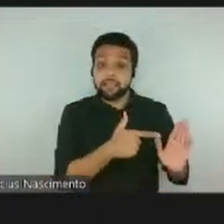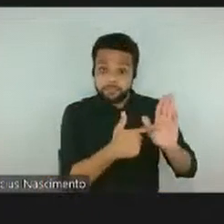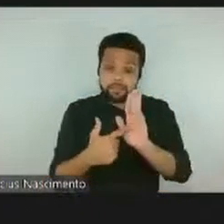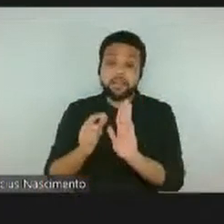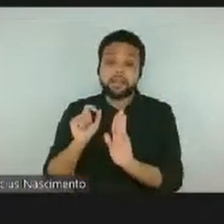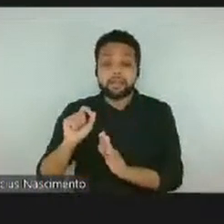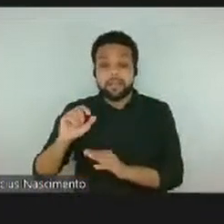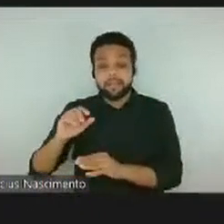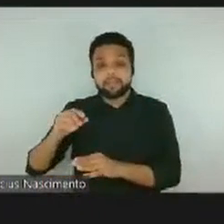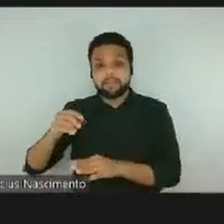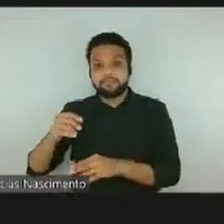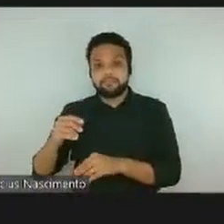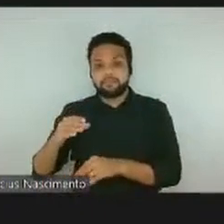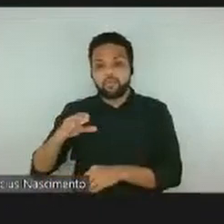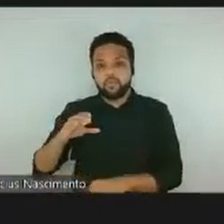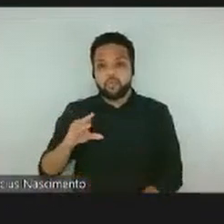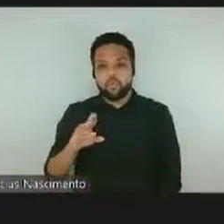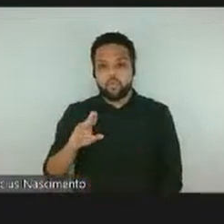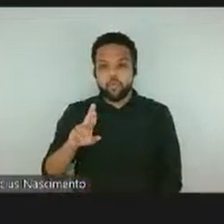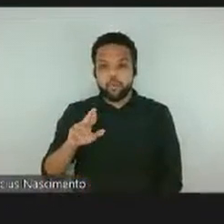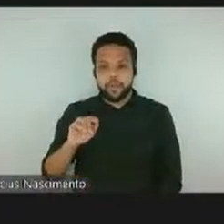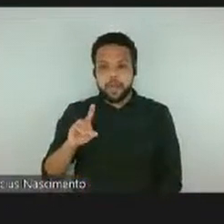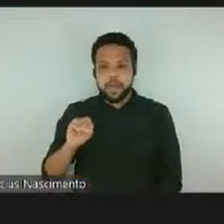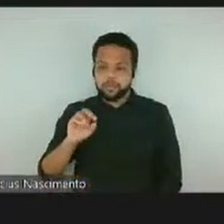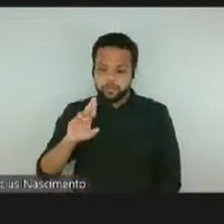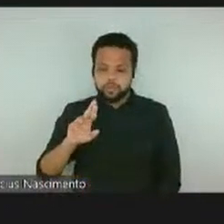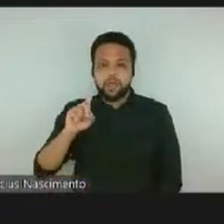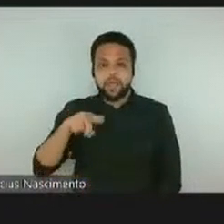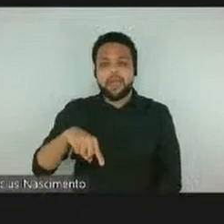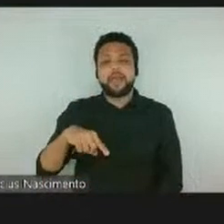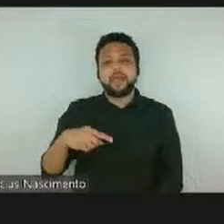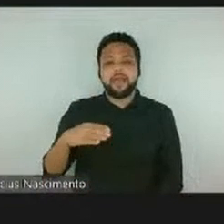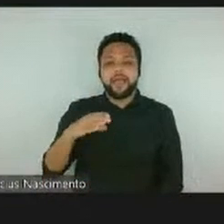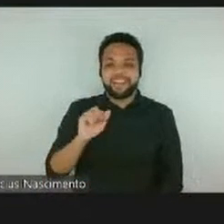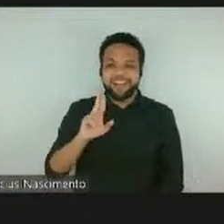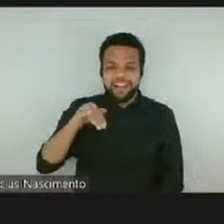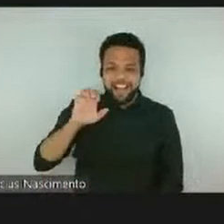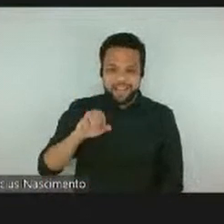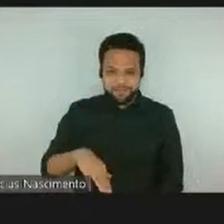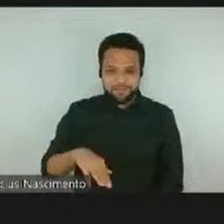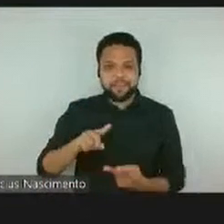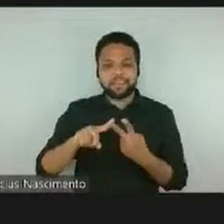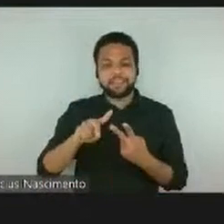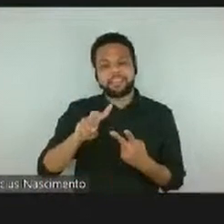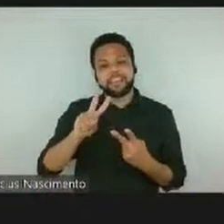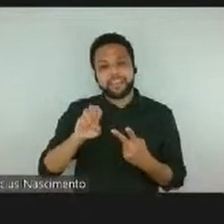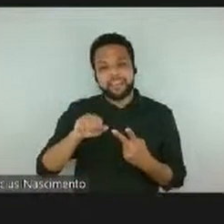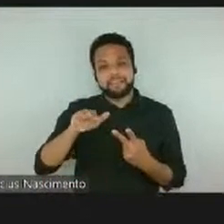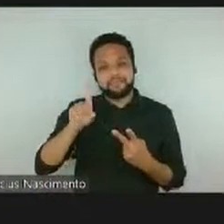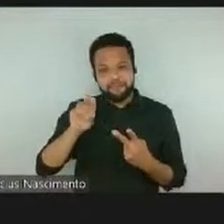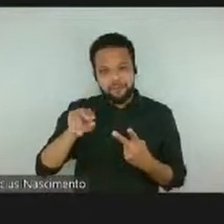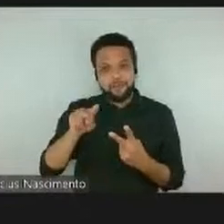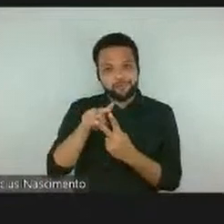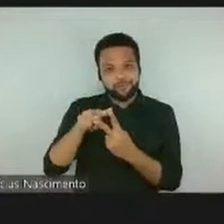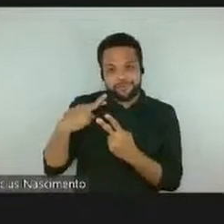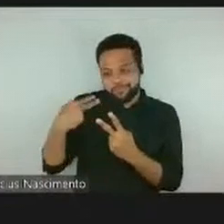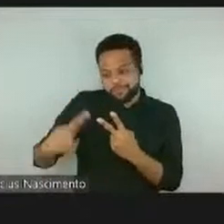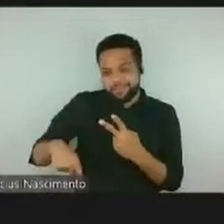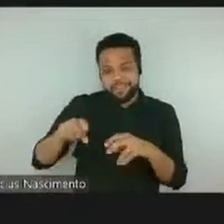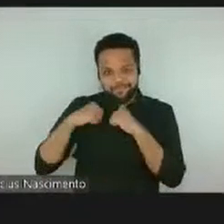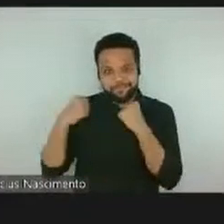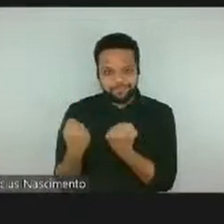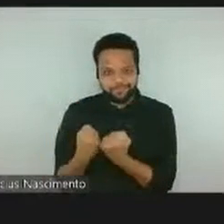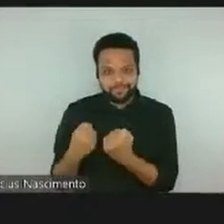Evandro, que é o objeto de todo esse simpósio, disparador de todo esse simpósio, e